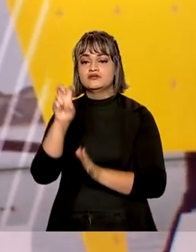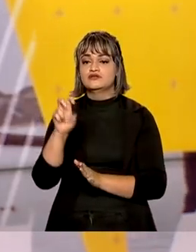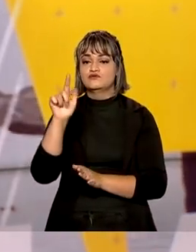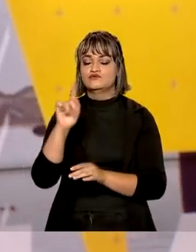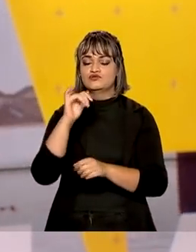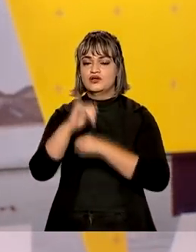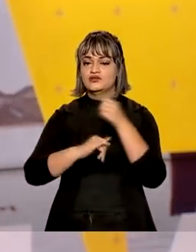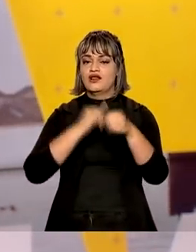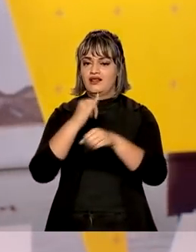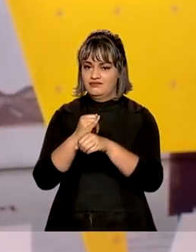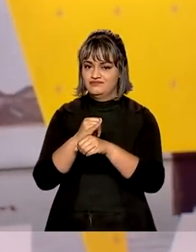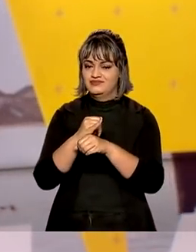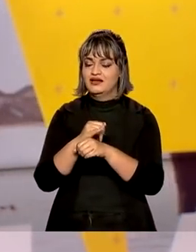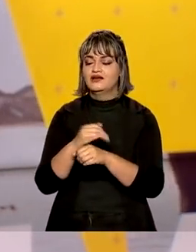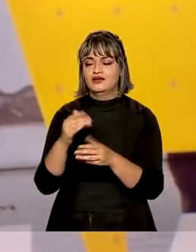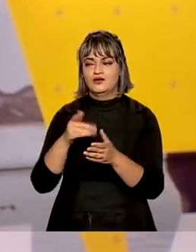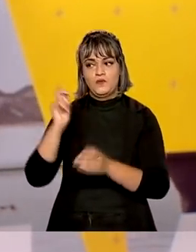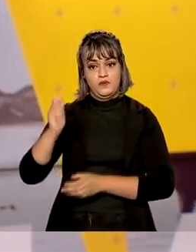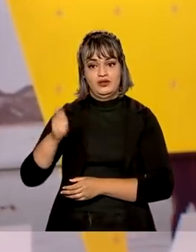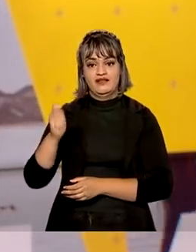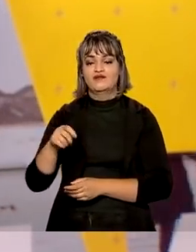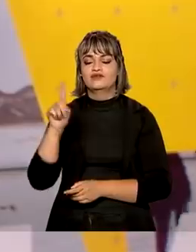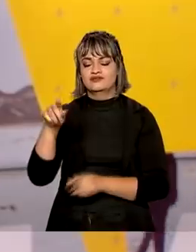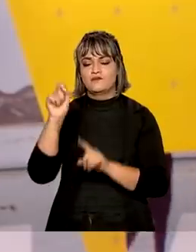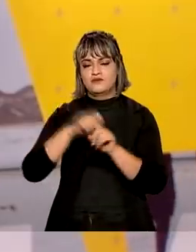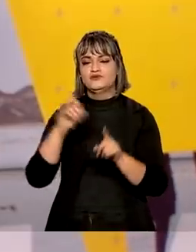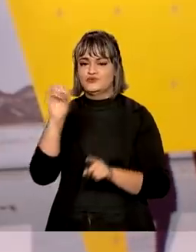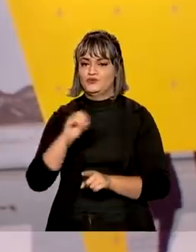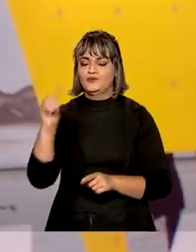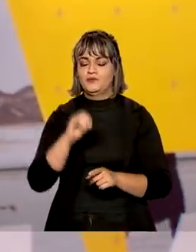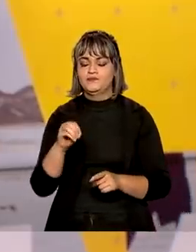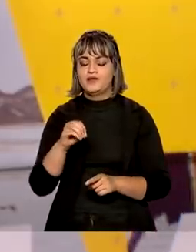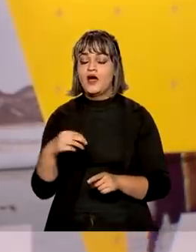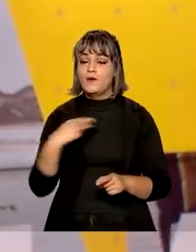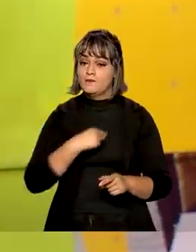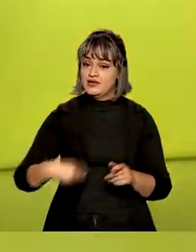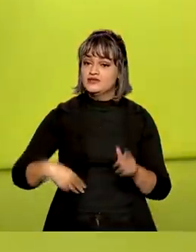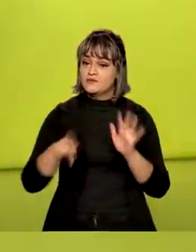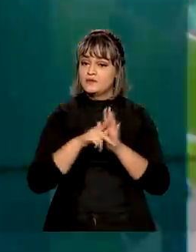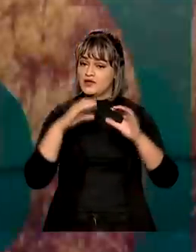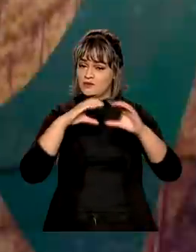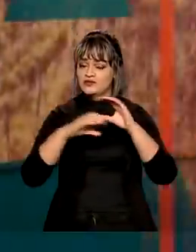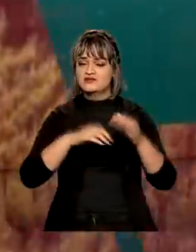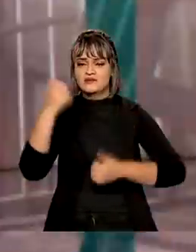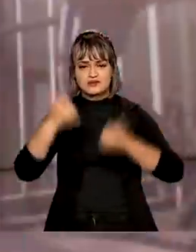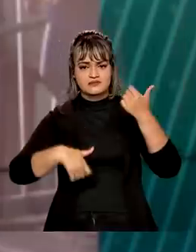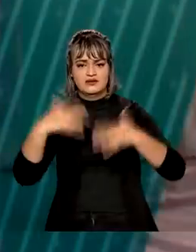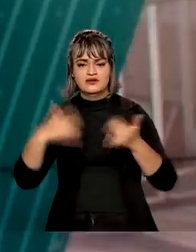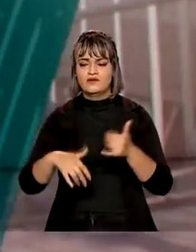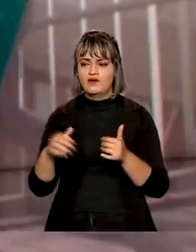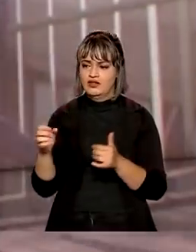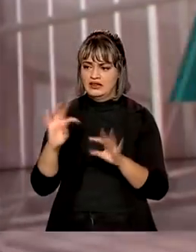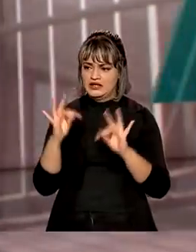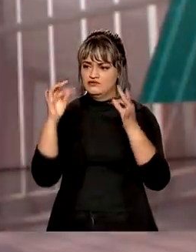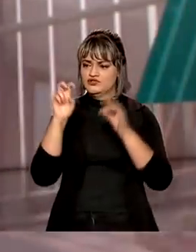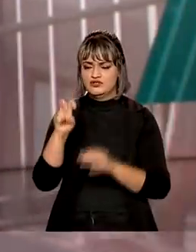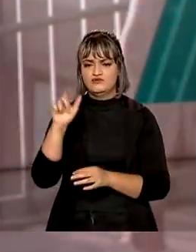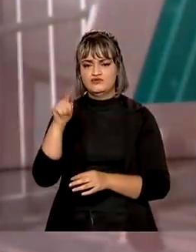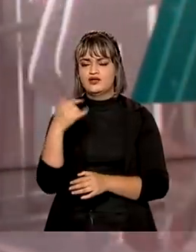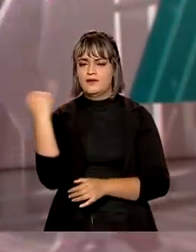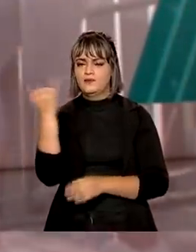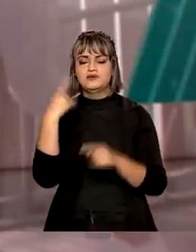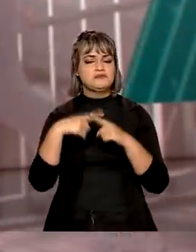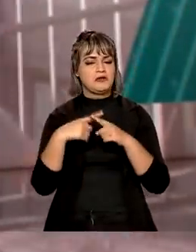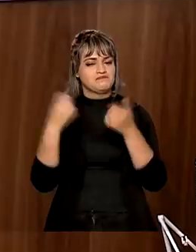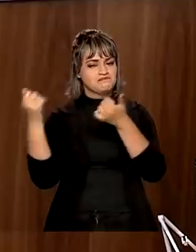outubro. Em entrevista ao programa A Voz do Brasil, o ministro das Comunicações falou sobre a importância dessa nova tecnologia para o